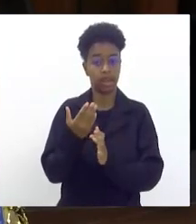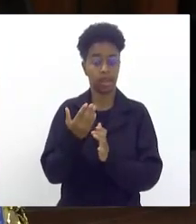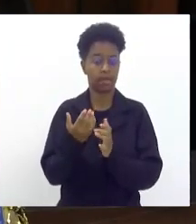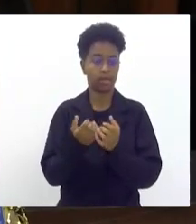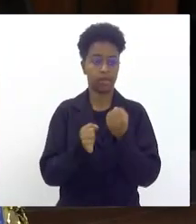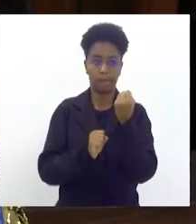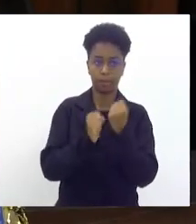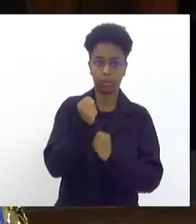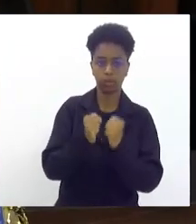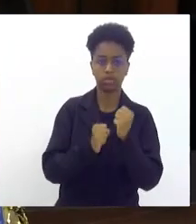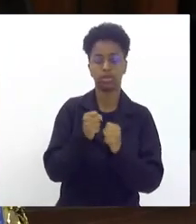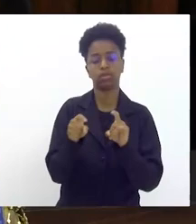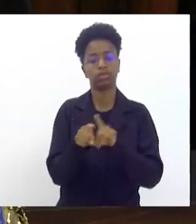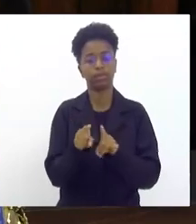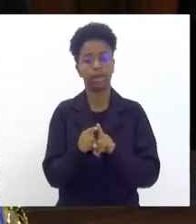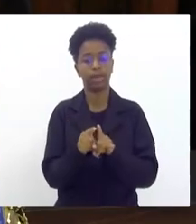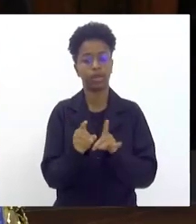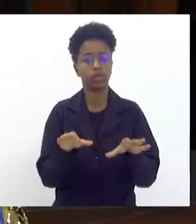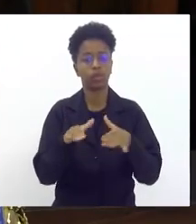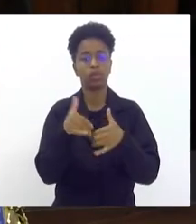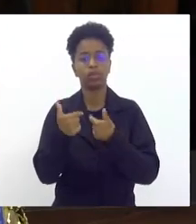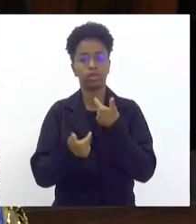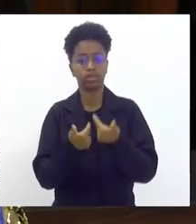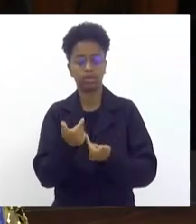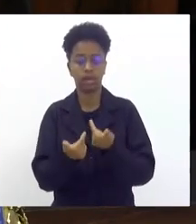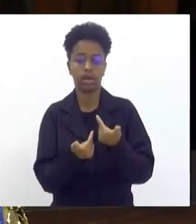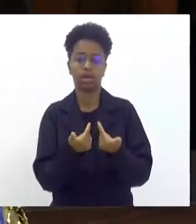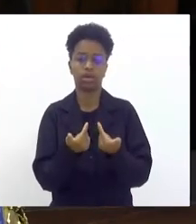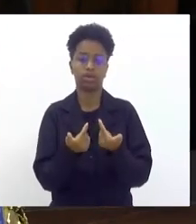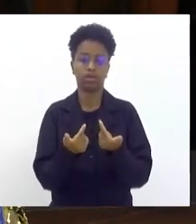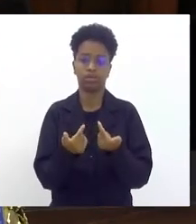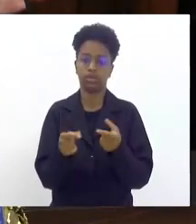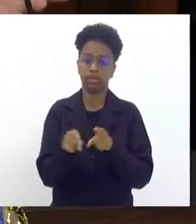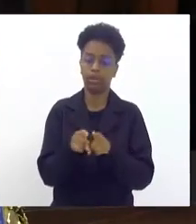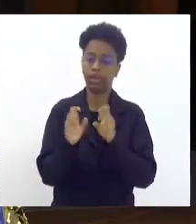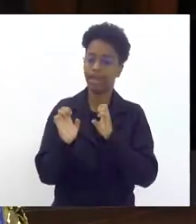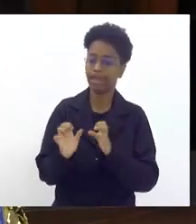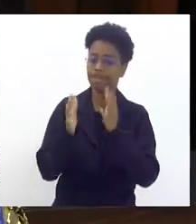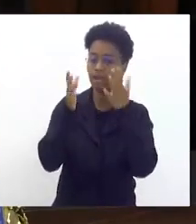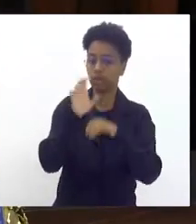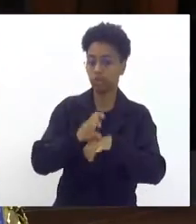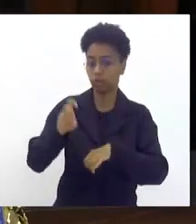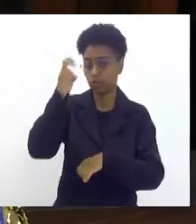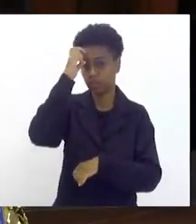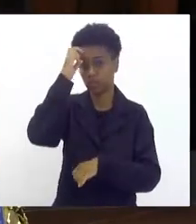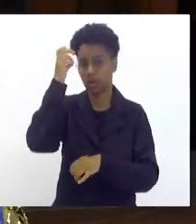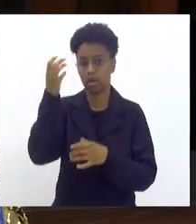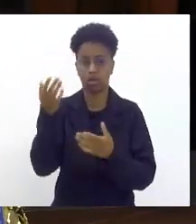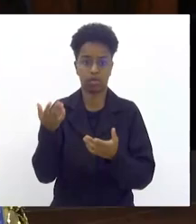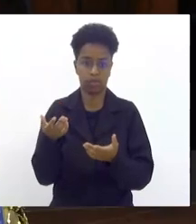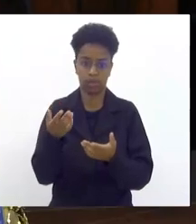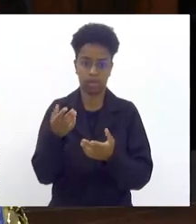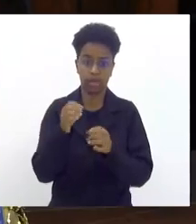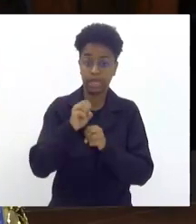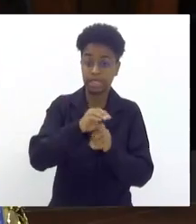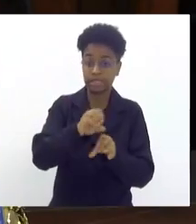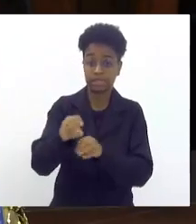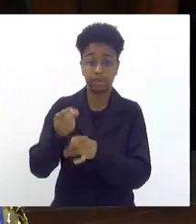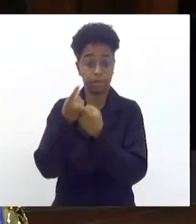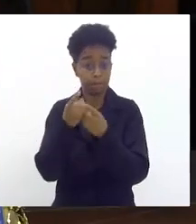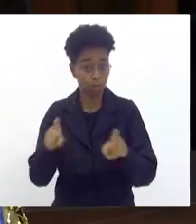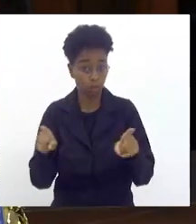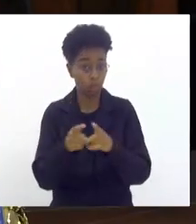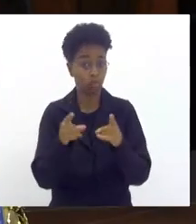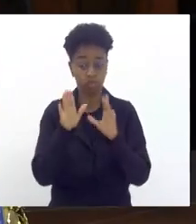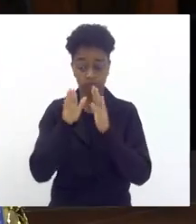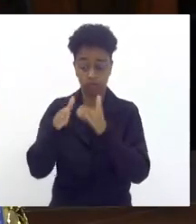mas frente de trabalho mas eventos culturais de ensino de música para